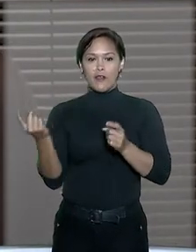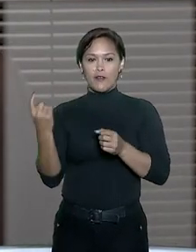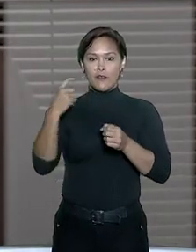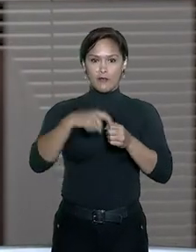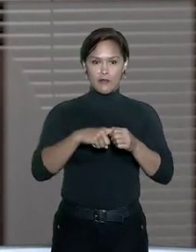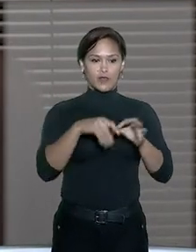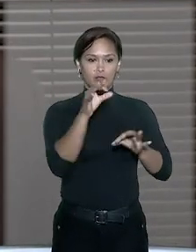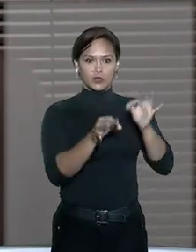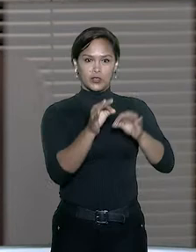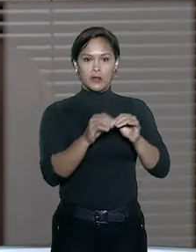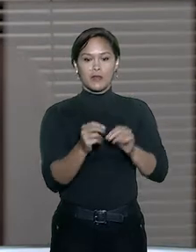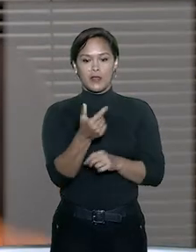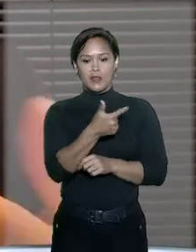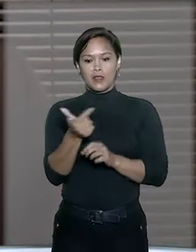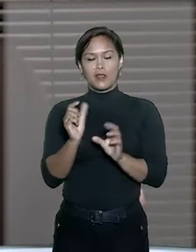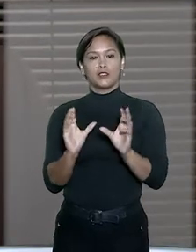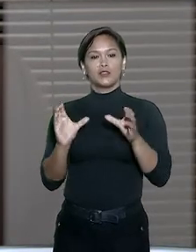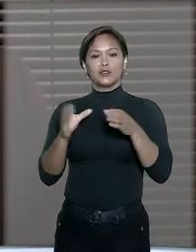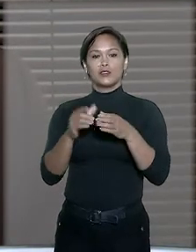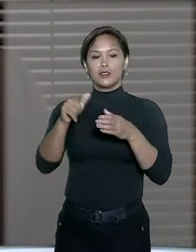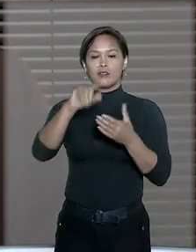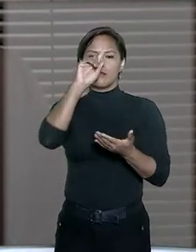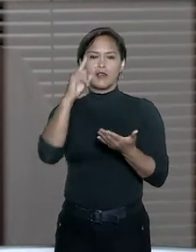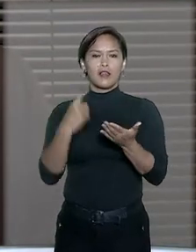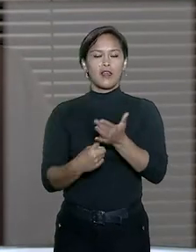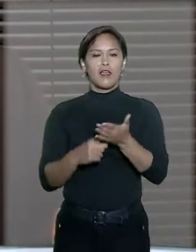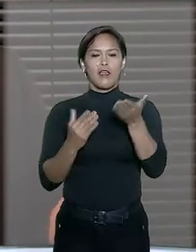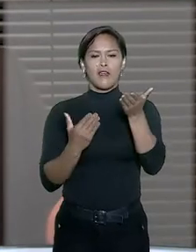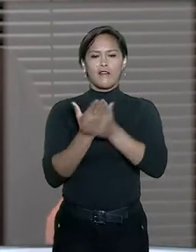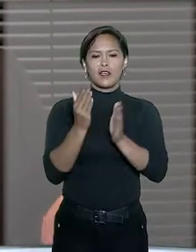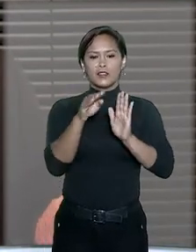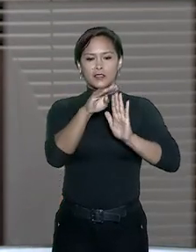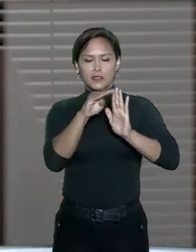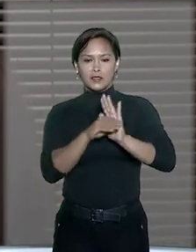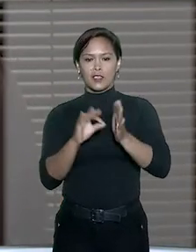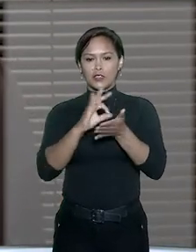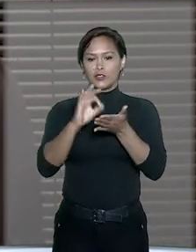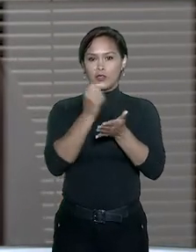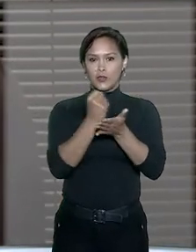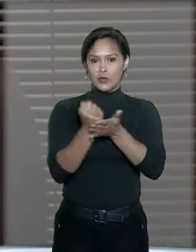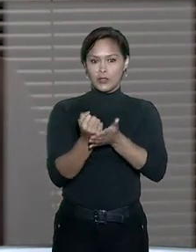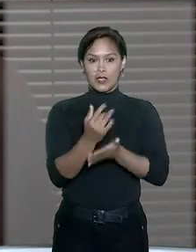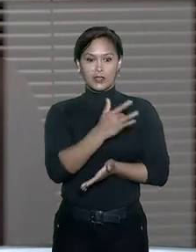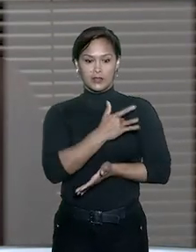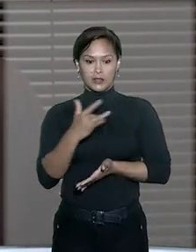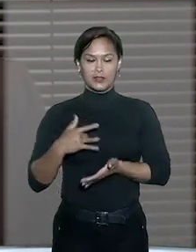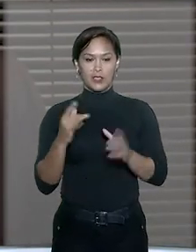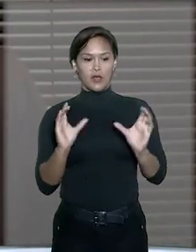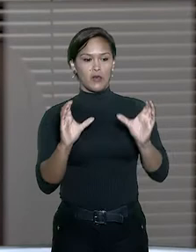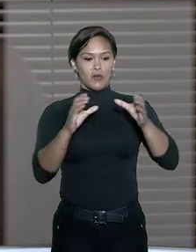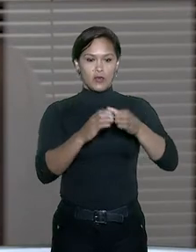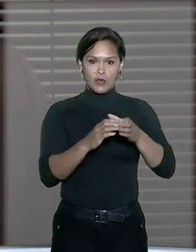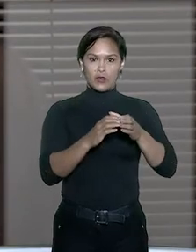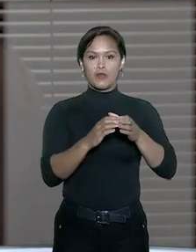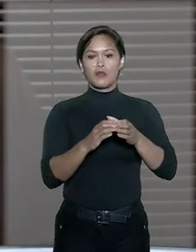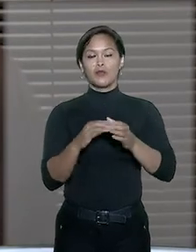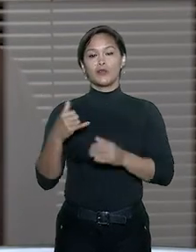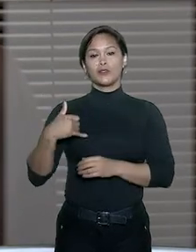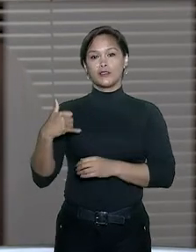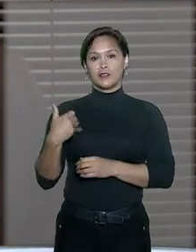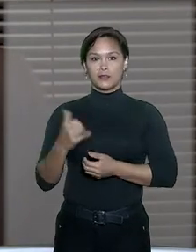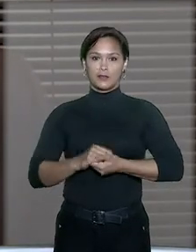iniciado na segunda sessão que vai definir a validade da cláusula contratual de plano de saúde coletivo por faixa etária.